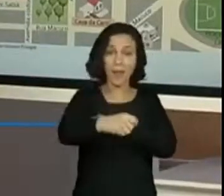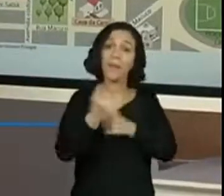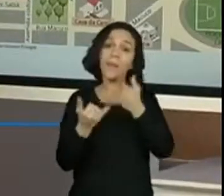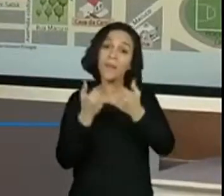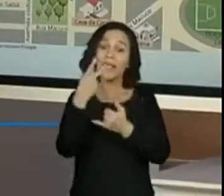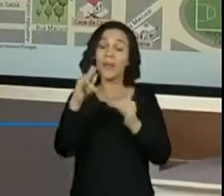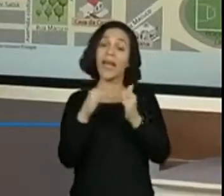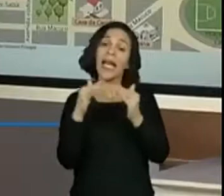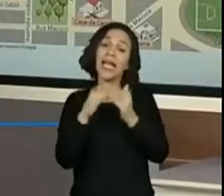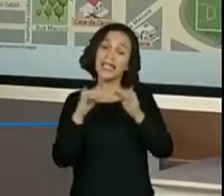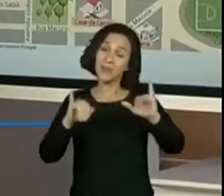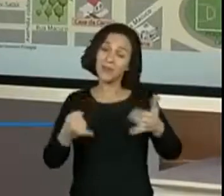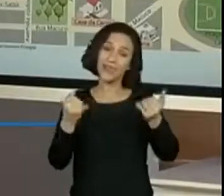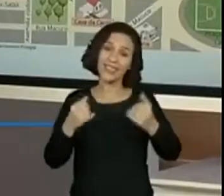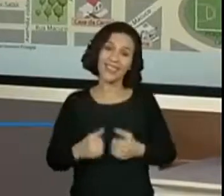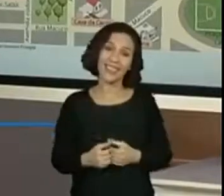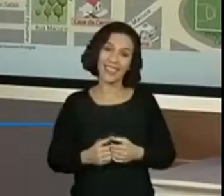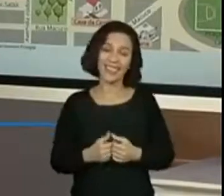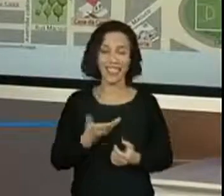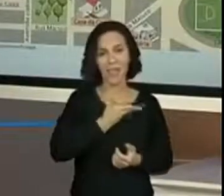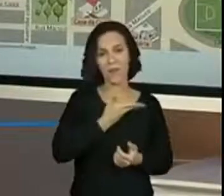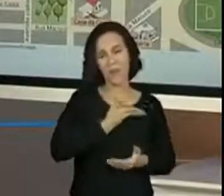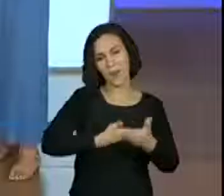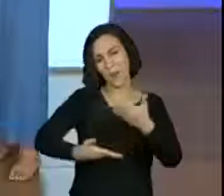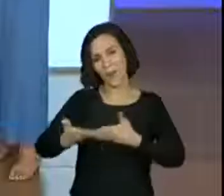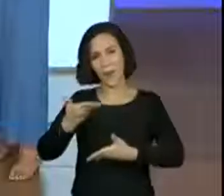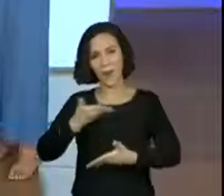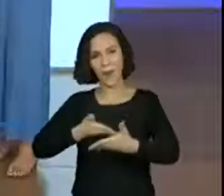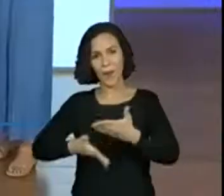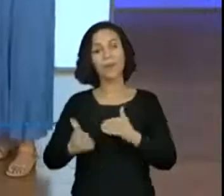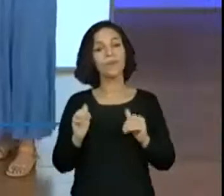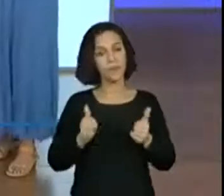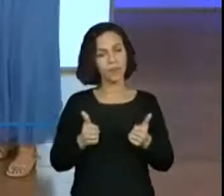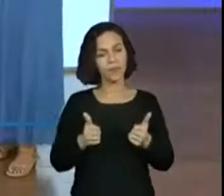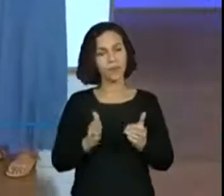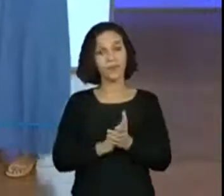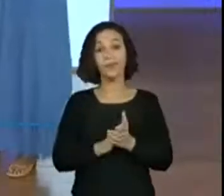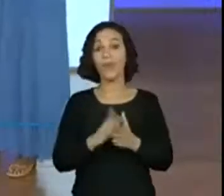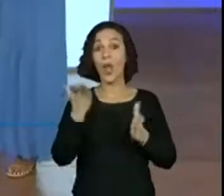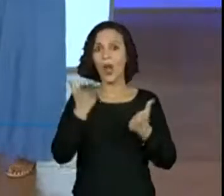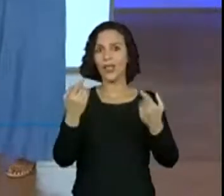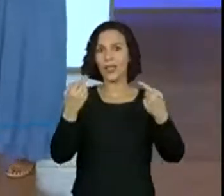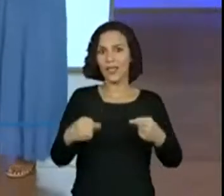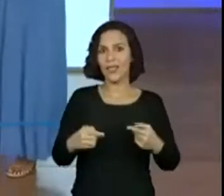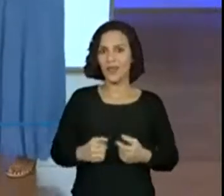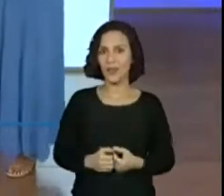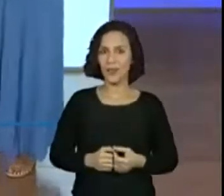brincadeira aí com seus colegas, tá bom? Agora, vamos só mudar o desafio.